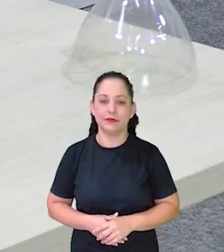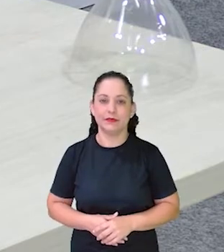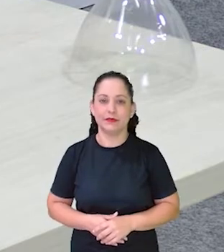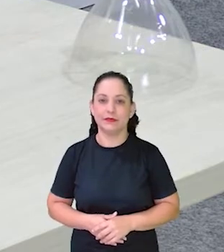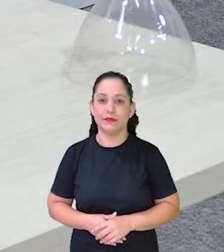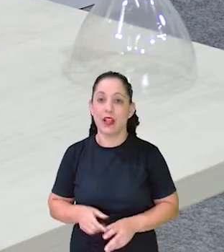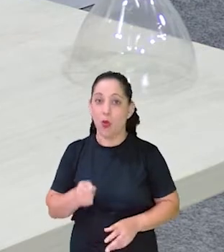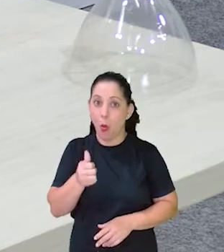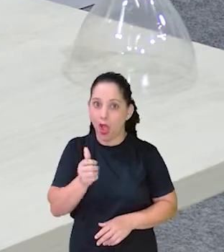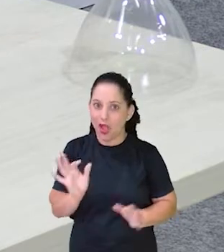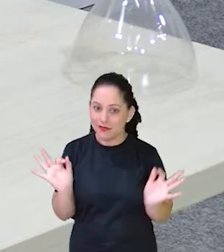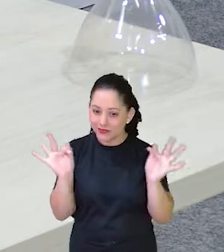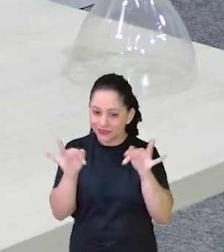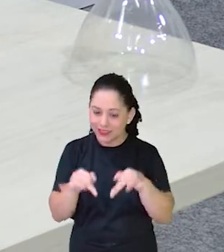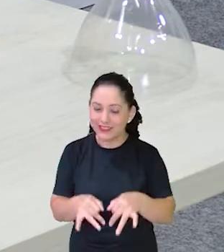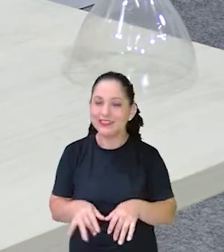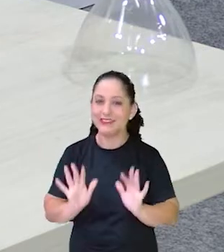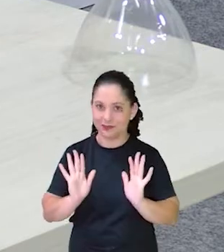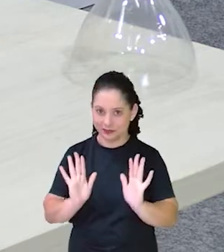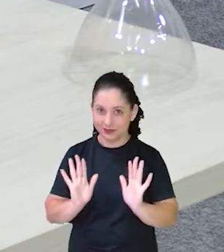Quase terminando Aqui ó